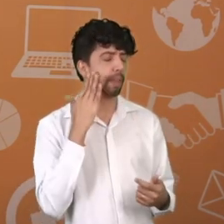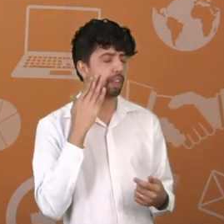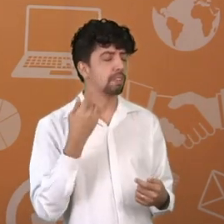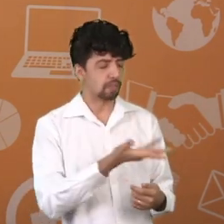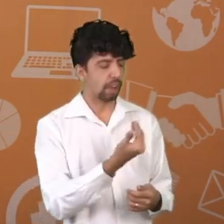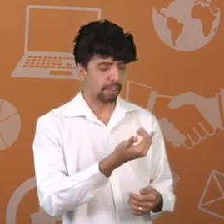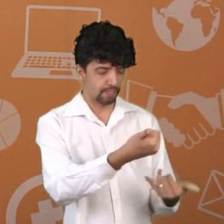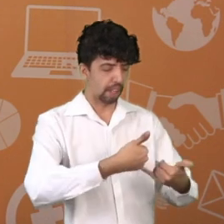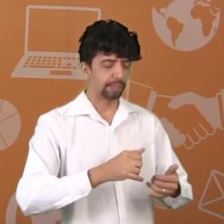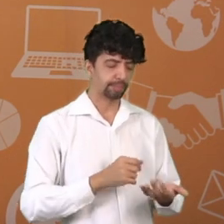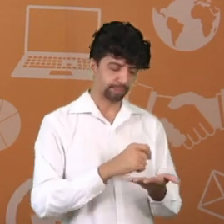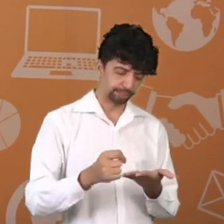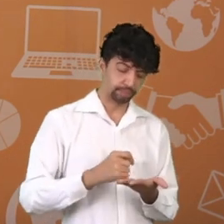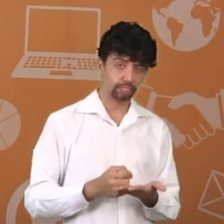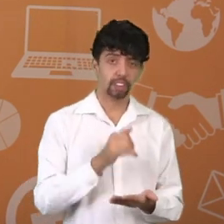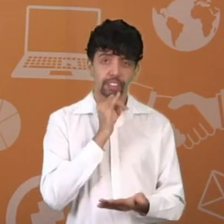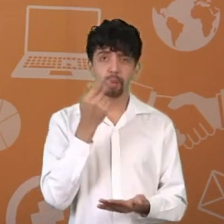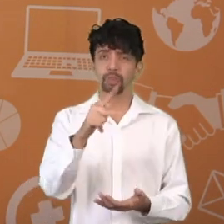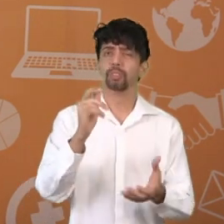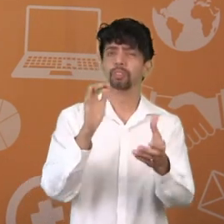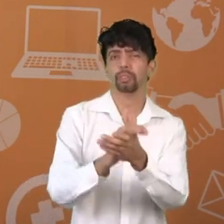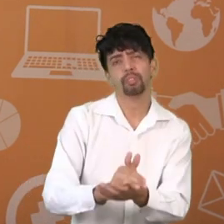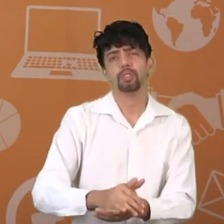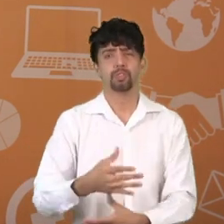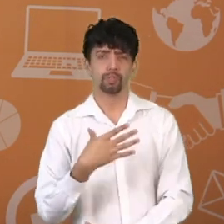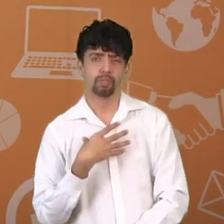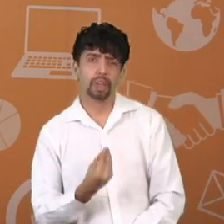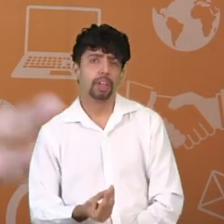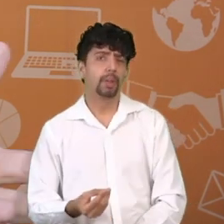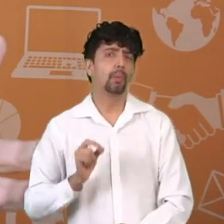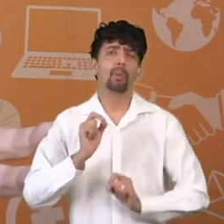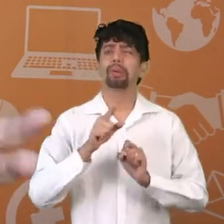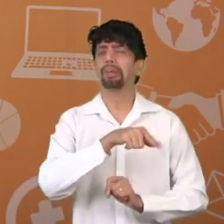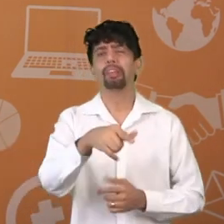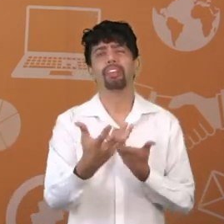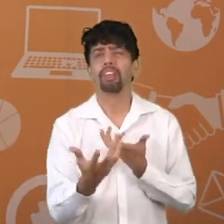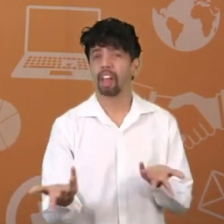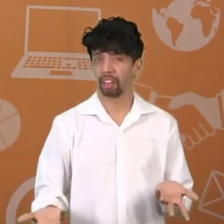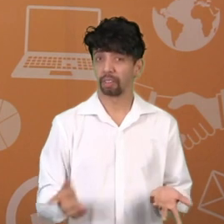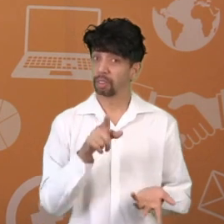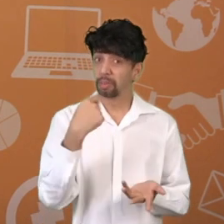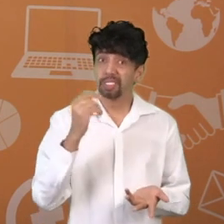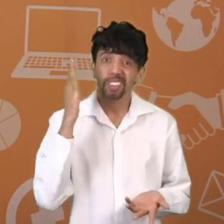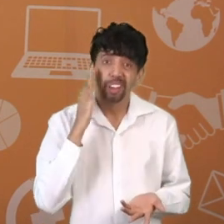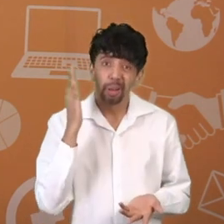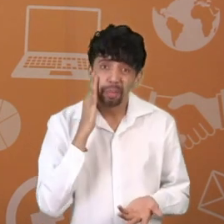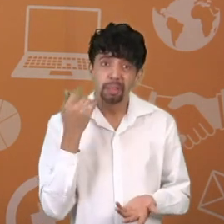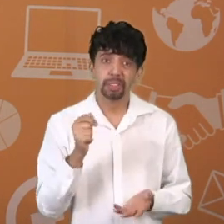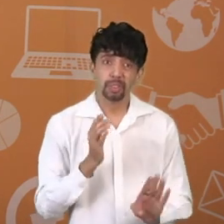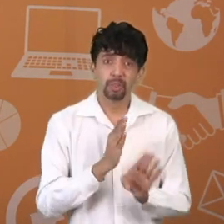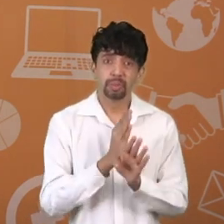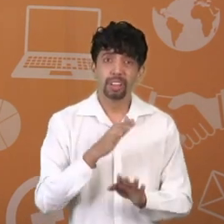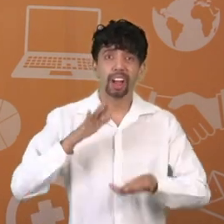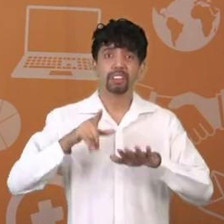precisa descobrir o que o seu filho, o o seu cônjuge quer. Você vive uma vida toda,